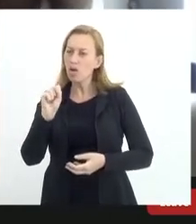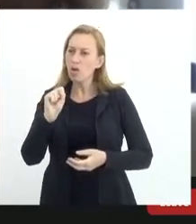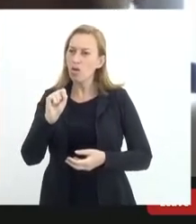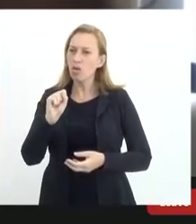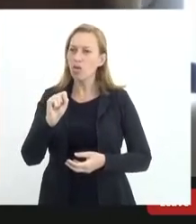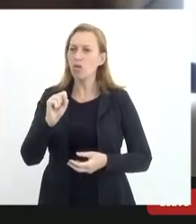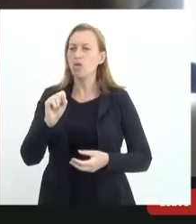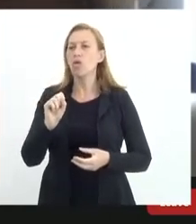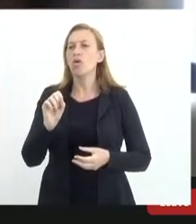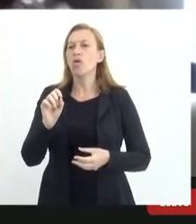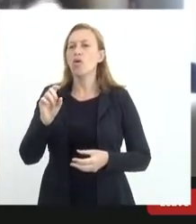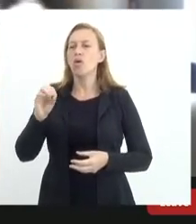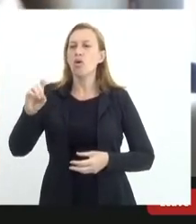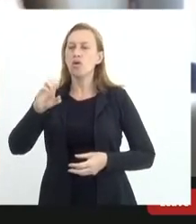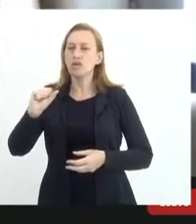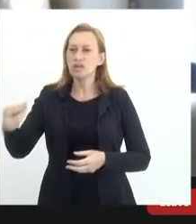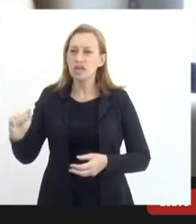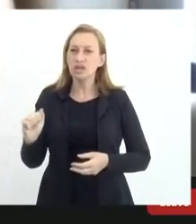em 2017,